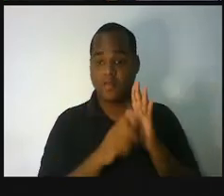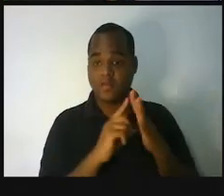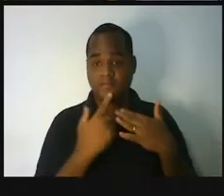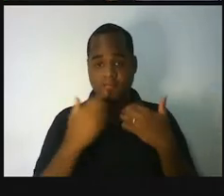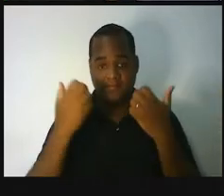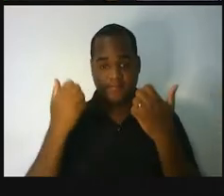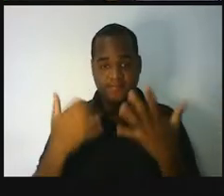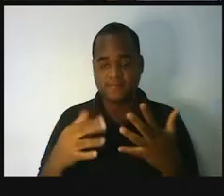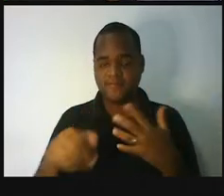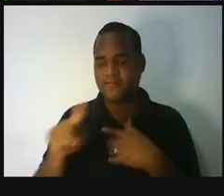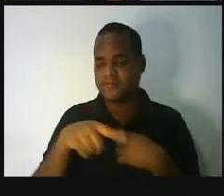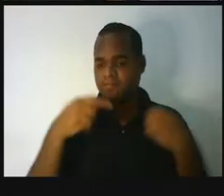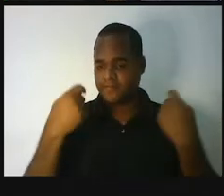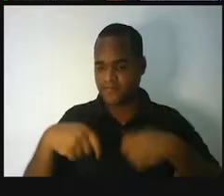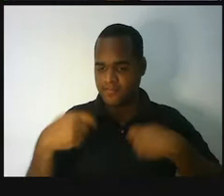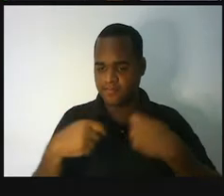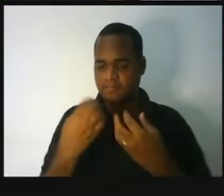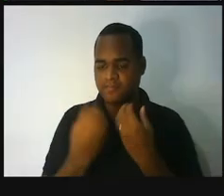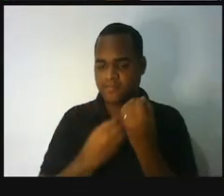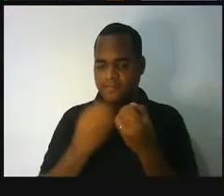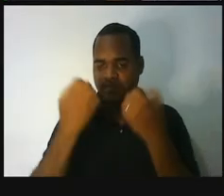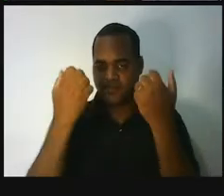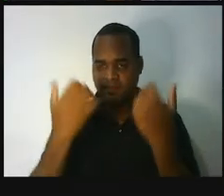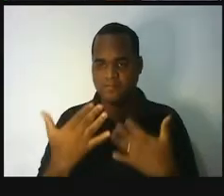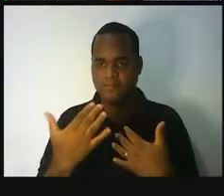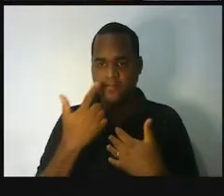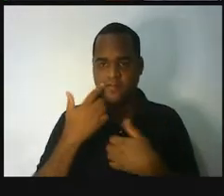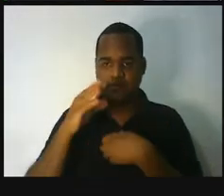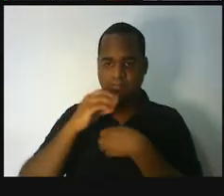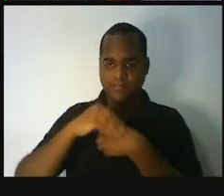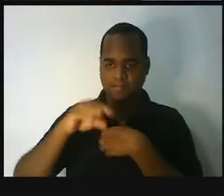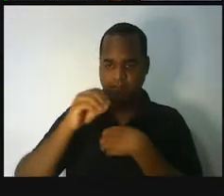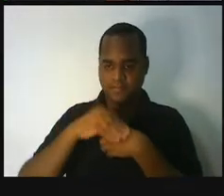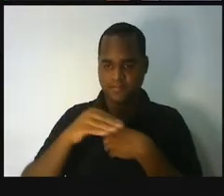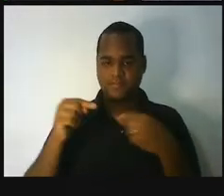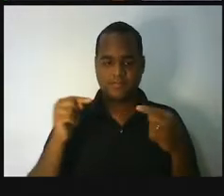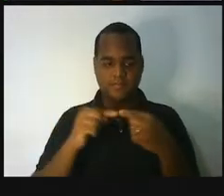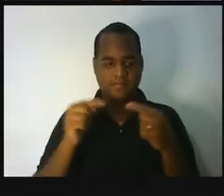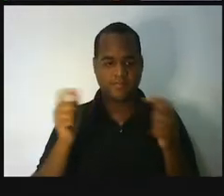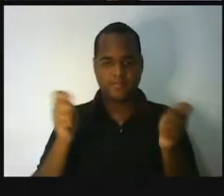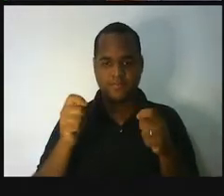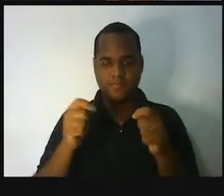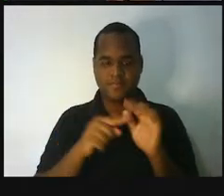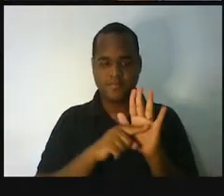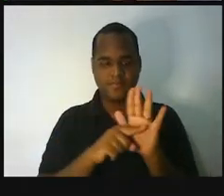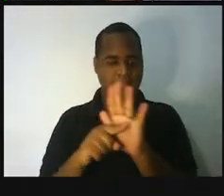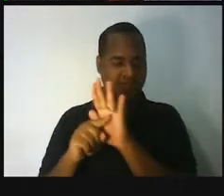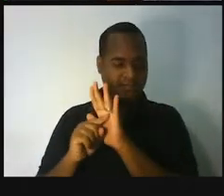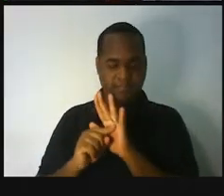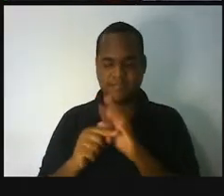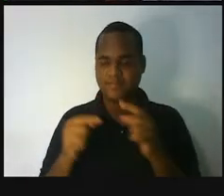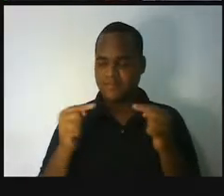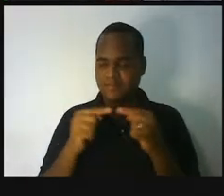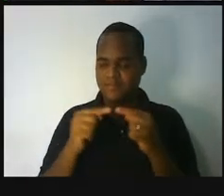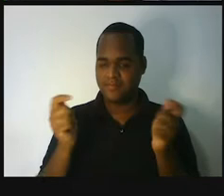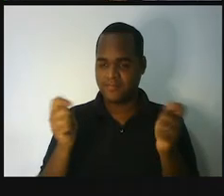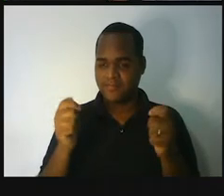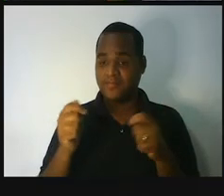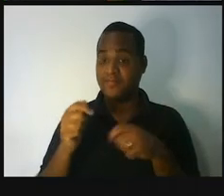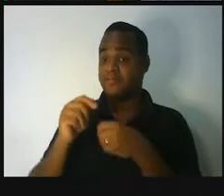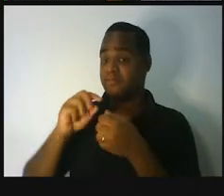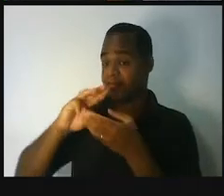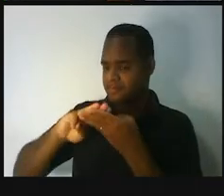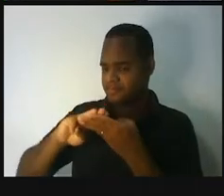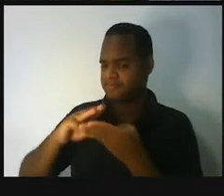preciso fazer esse comentário que é muito importante. A matemática, ela tem muito